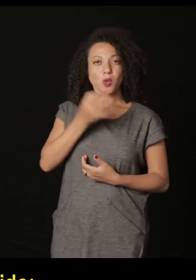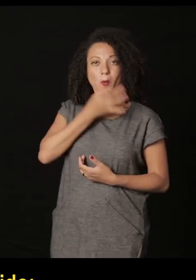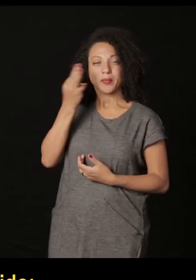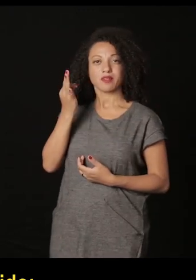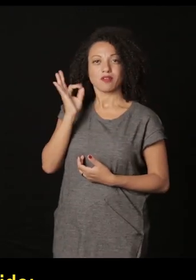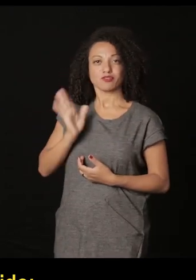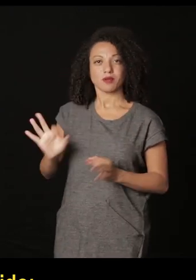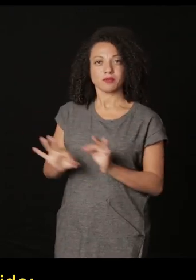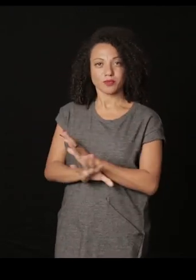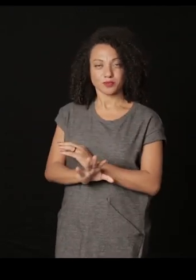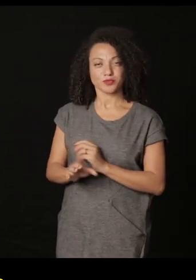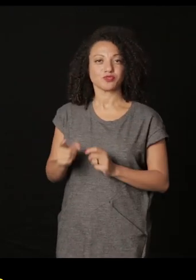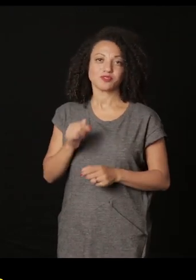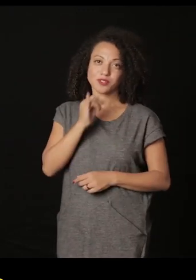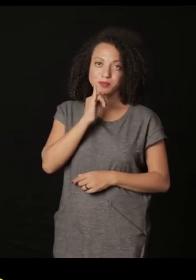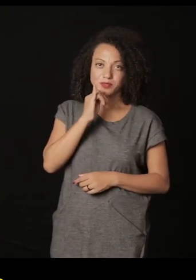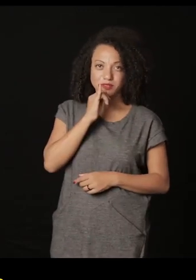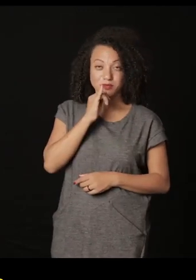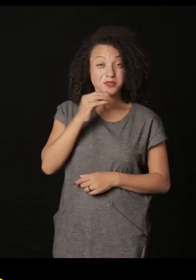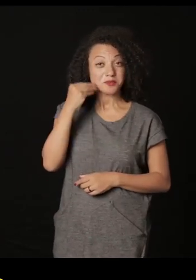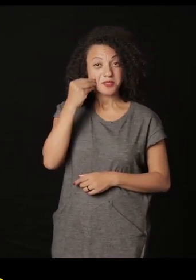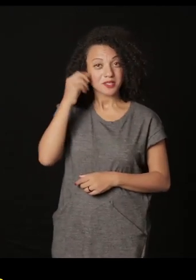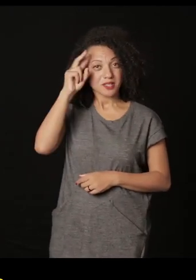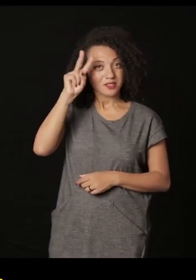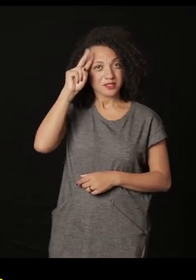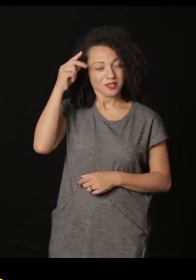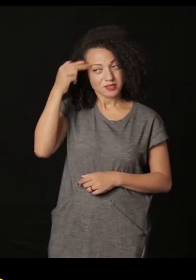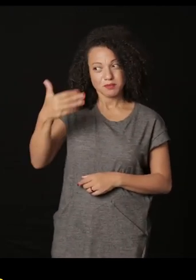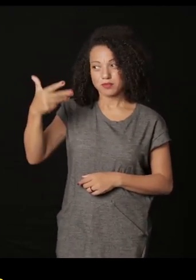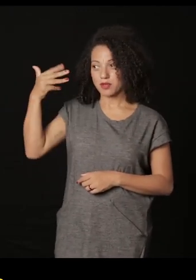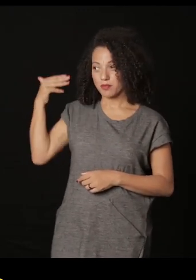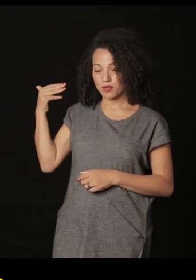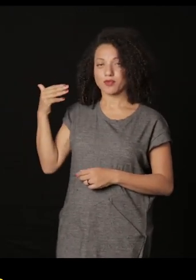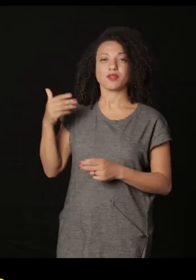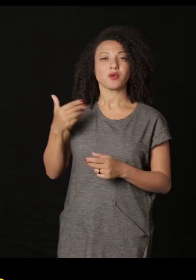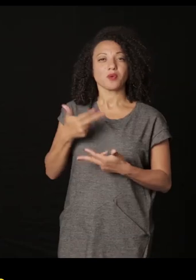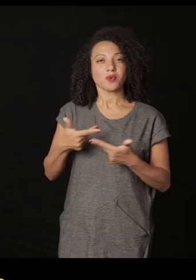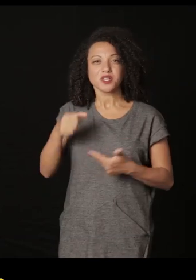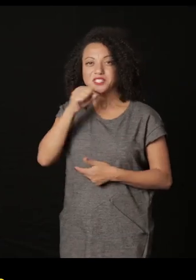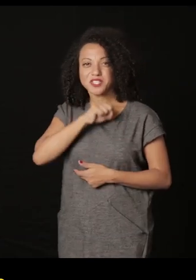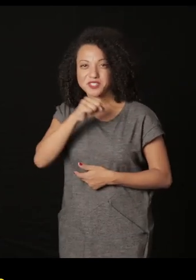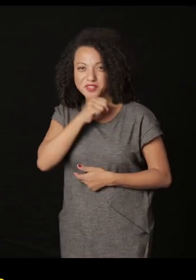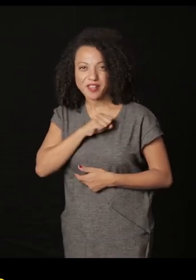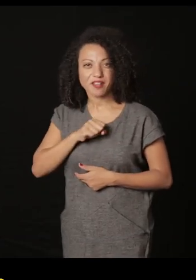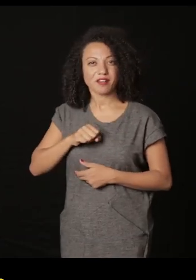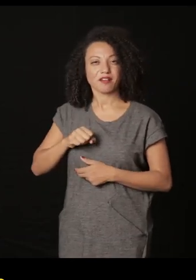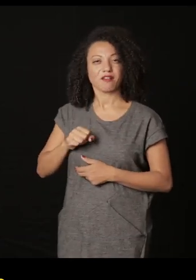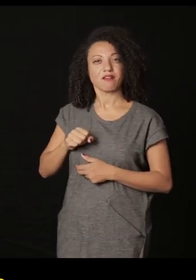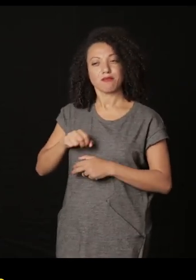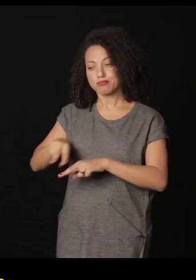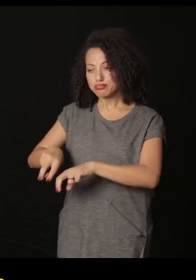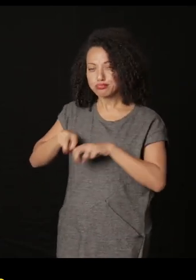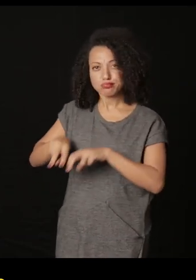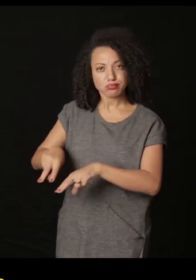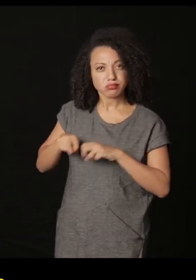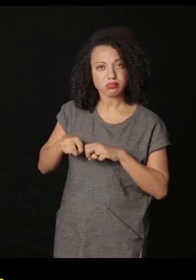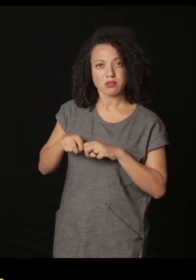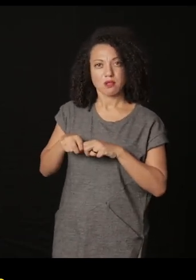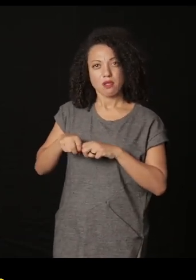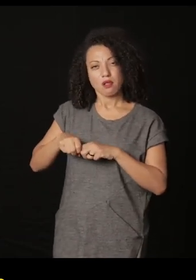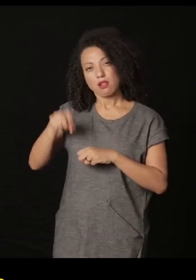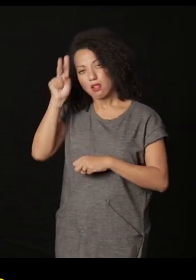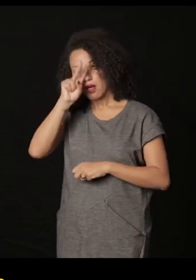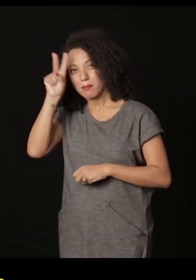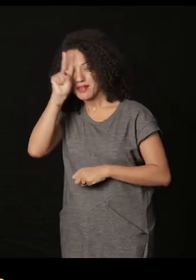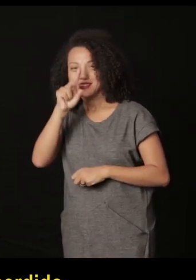qual ele foi reduzido a experiência da memória e o retorno à origem o arcaico e o arqueológico a lembrança